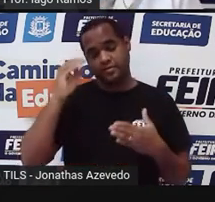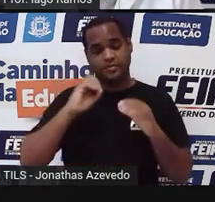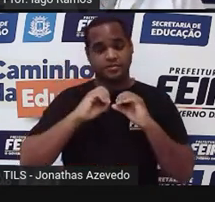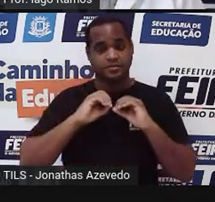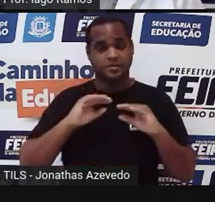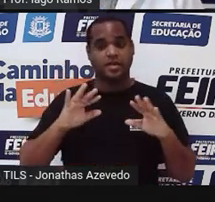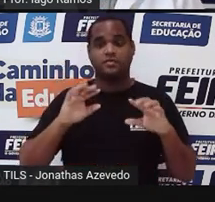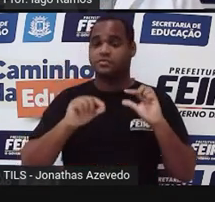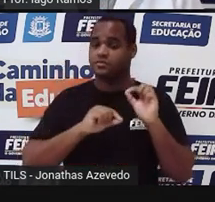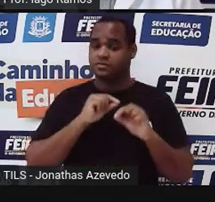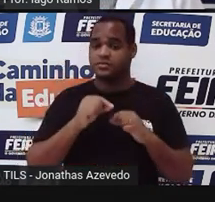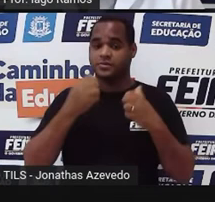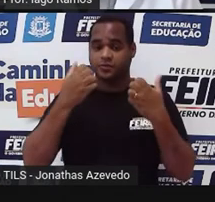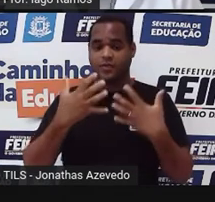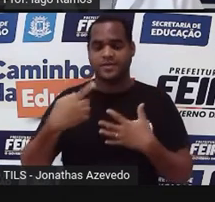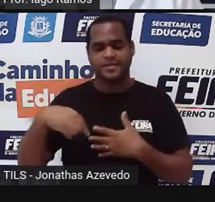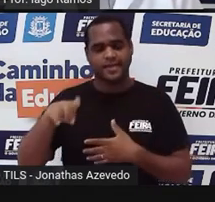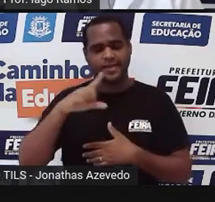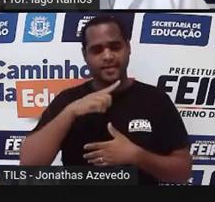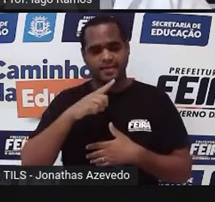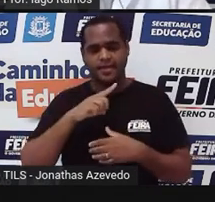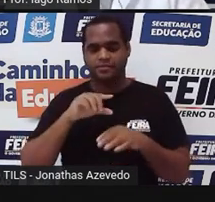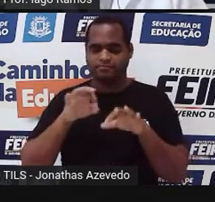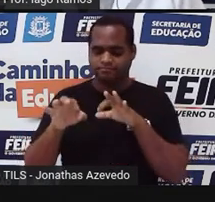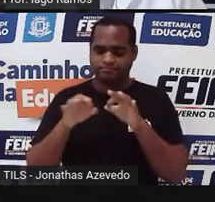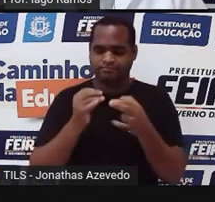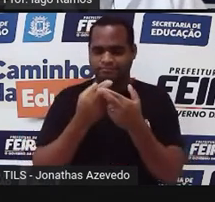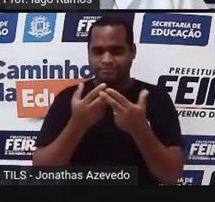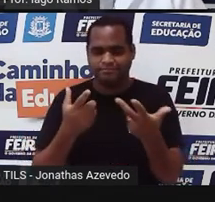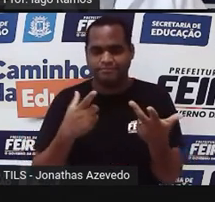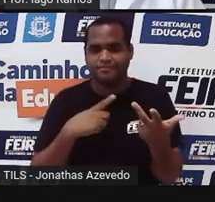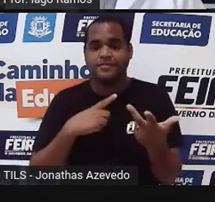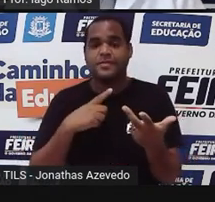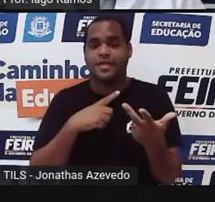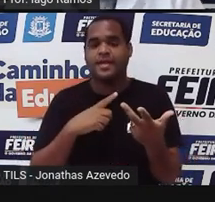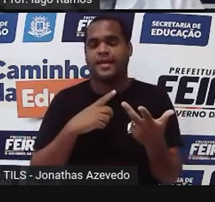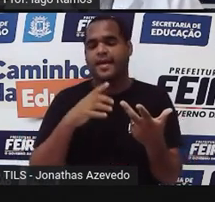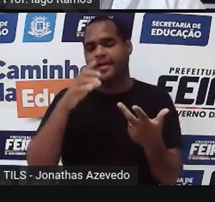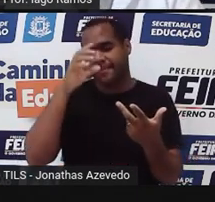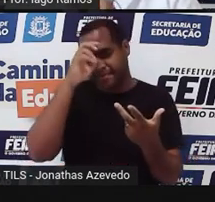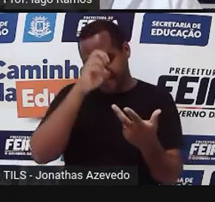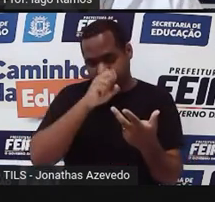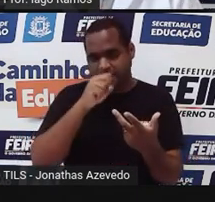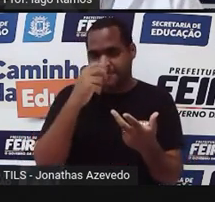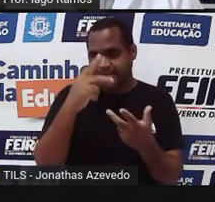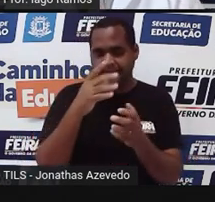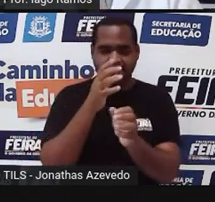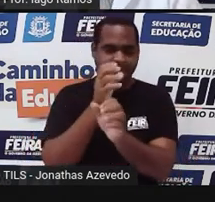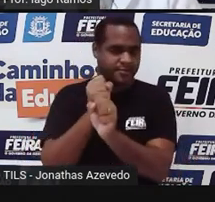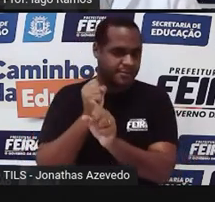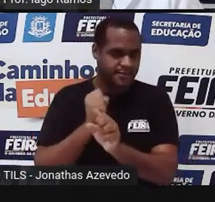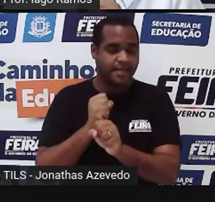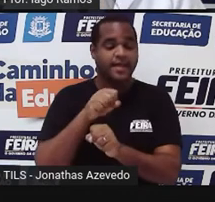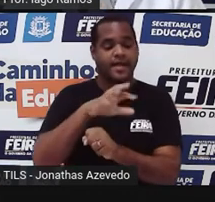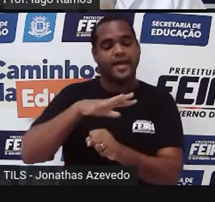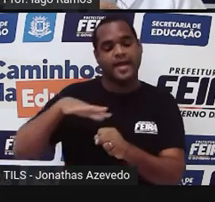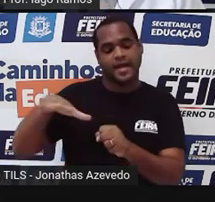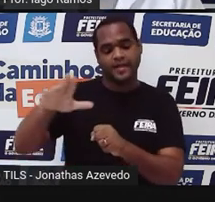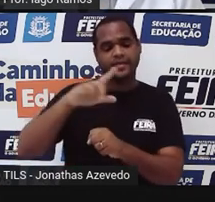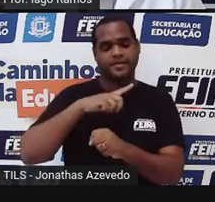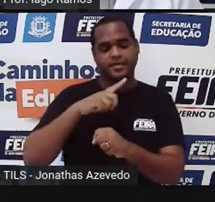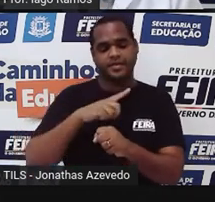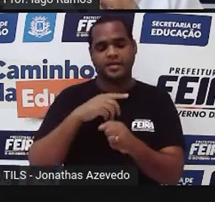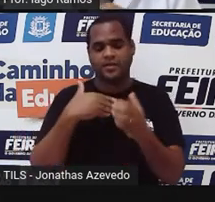Isso que a gente acabou de fazer aqui serve para calcular a área de qualquer